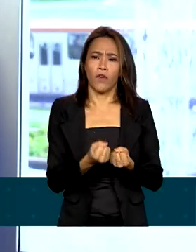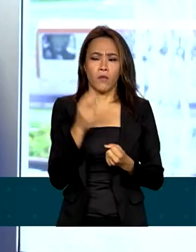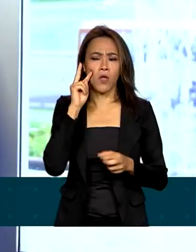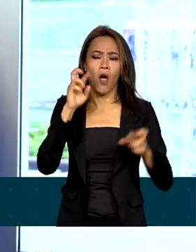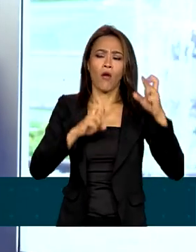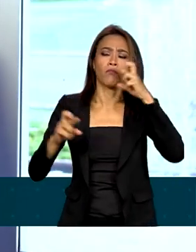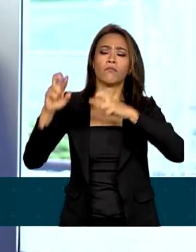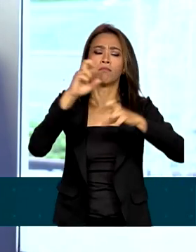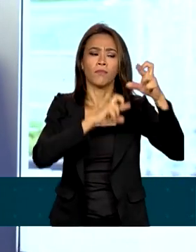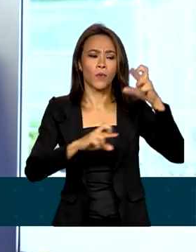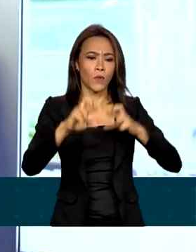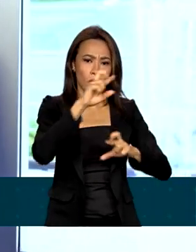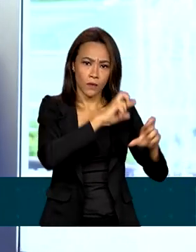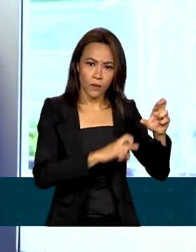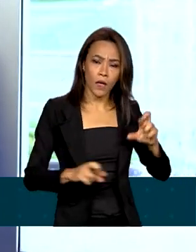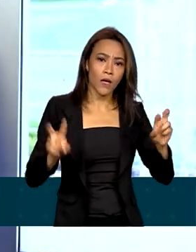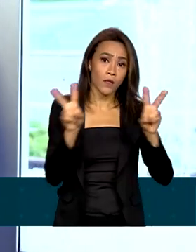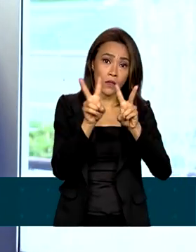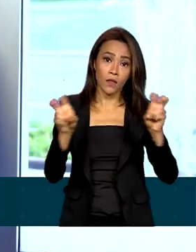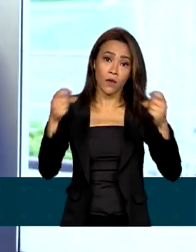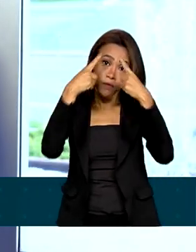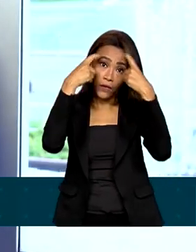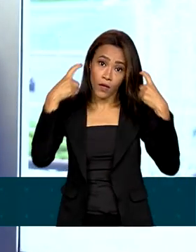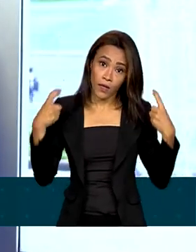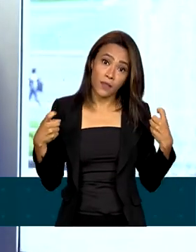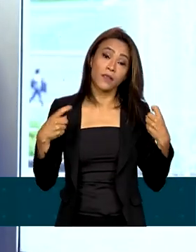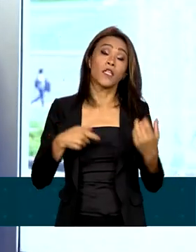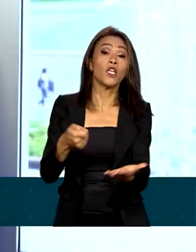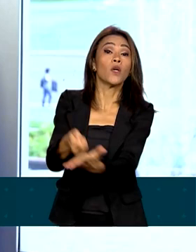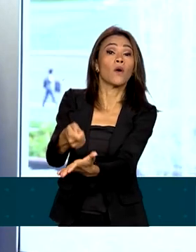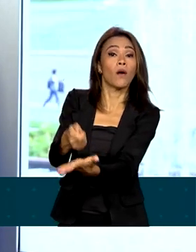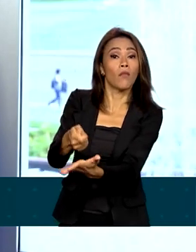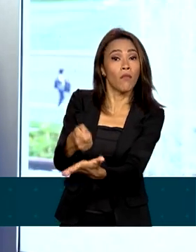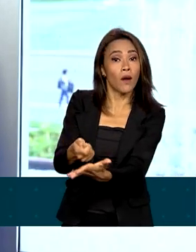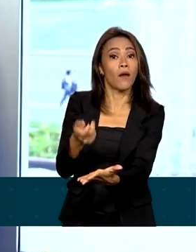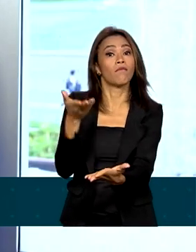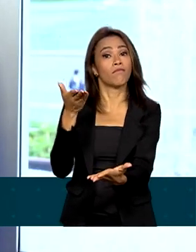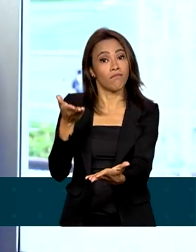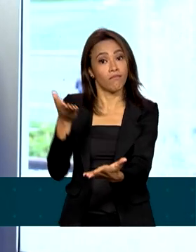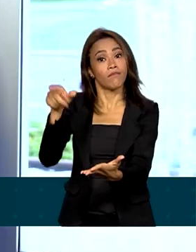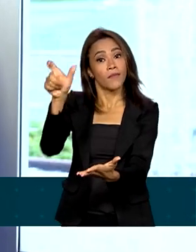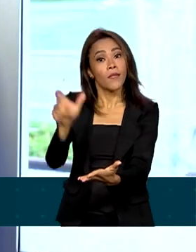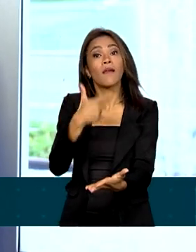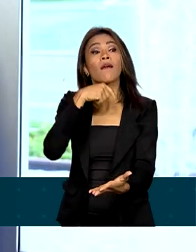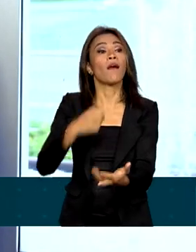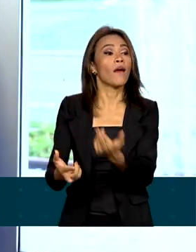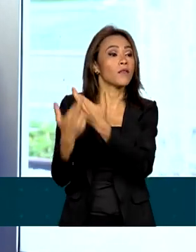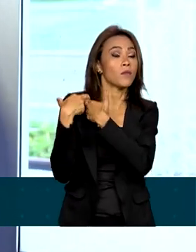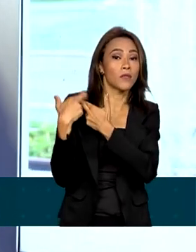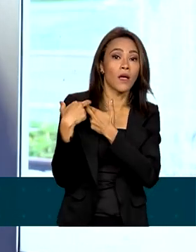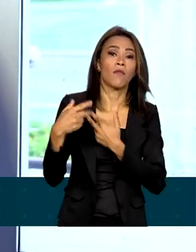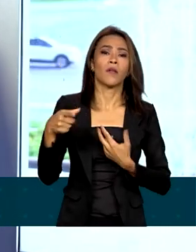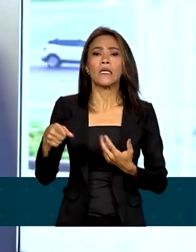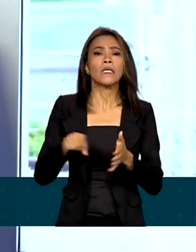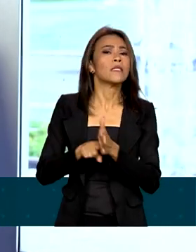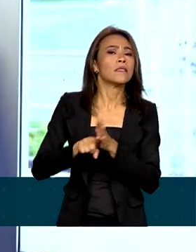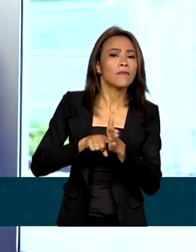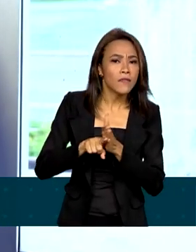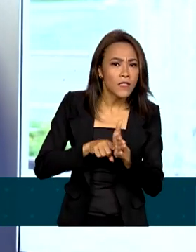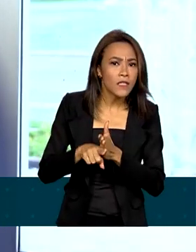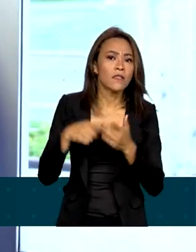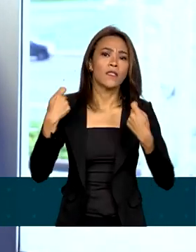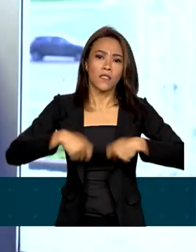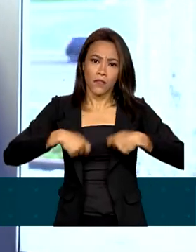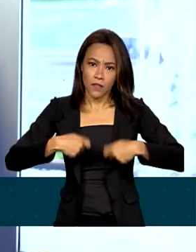apenas monitorar os casos de violência, cobrar das autoridades competentes, que medidas sejam tomadas, que investigações sejam